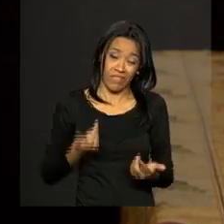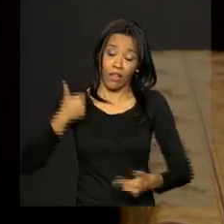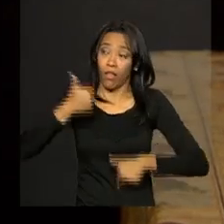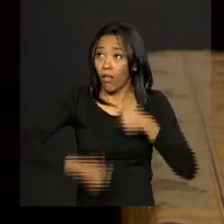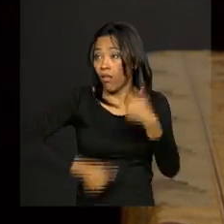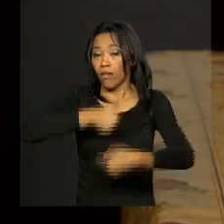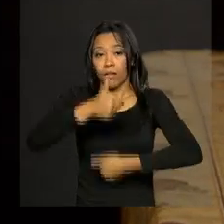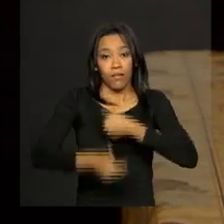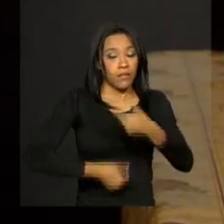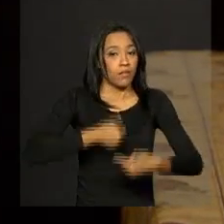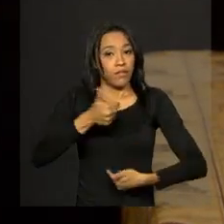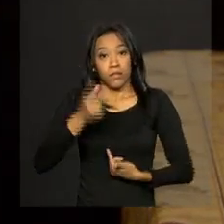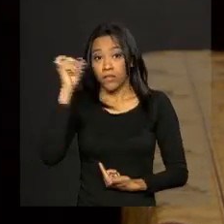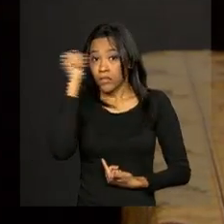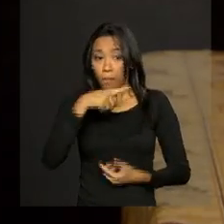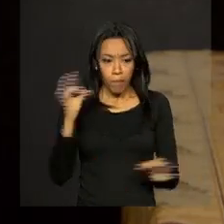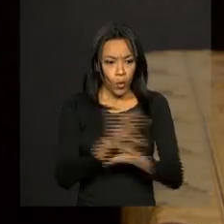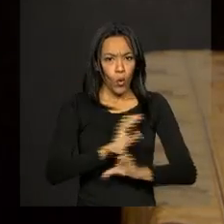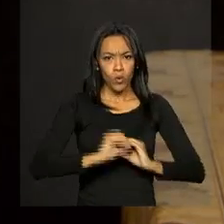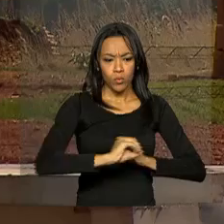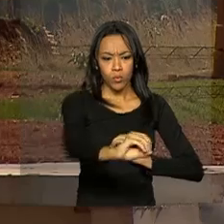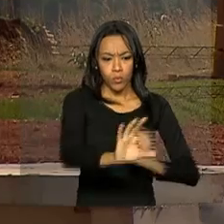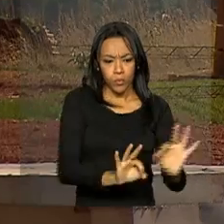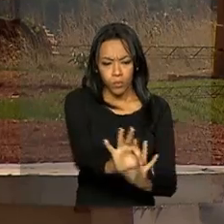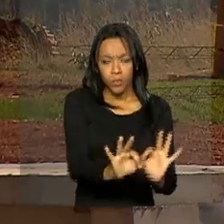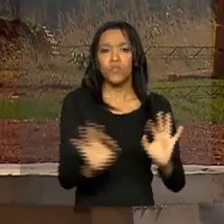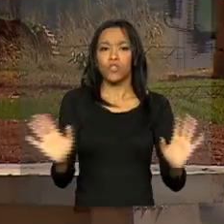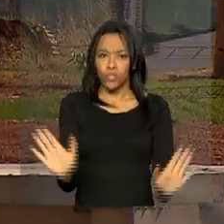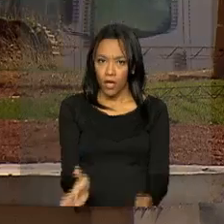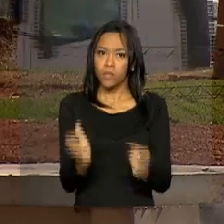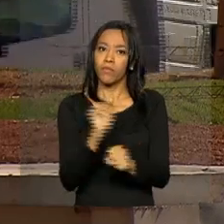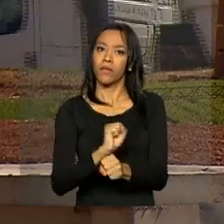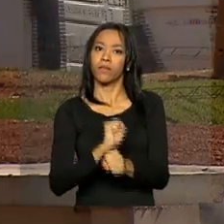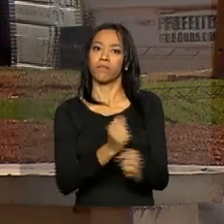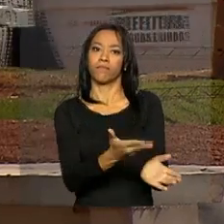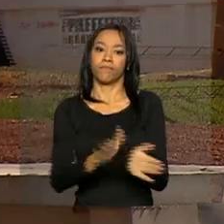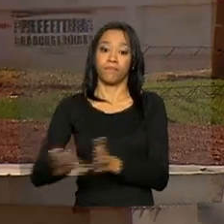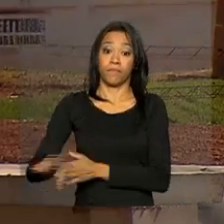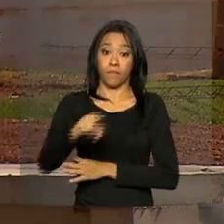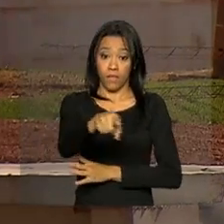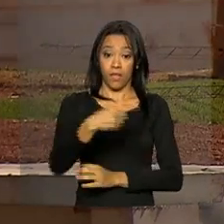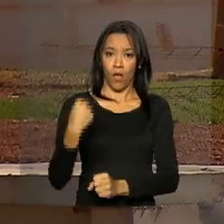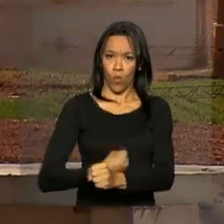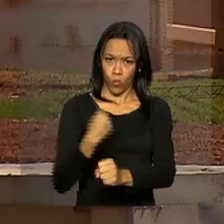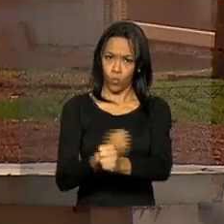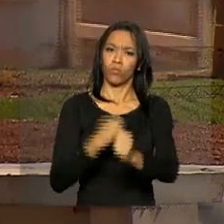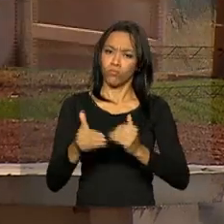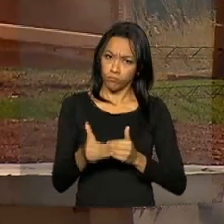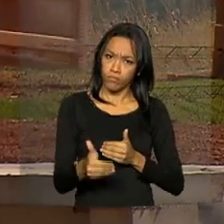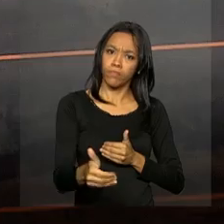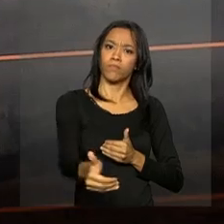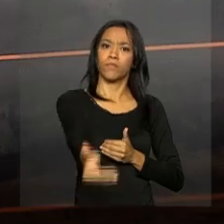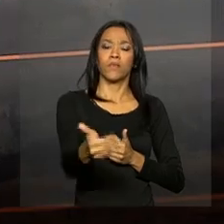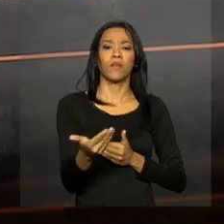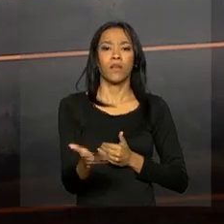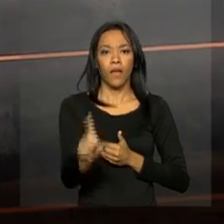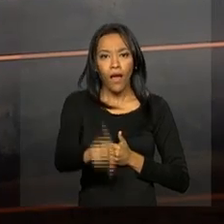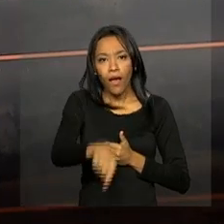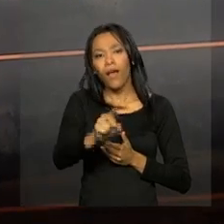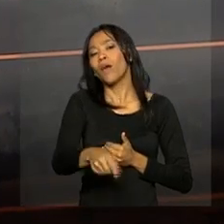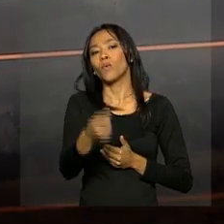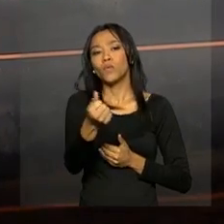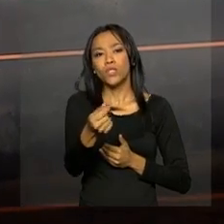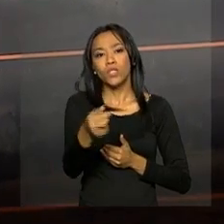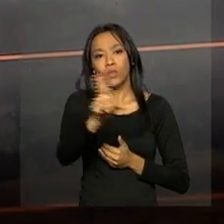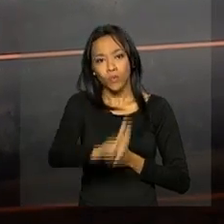transtorno muito grande. A minha instalação já está pronta, esperando o esgoto. A rede coletora está em construção pelo município com recursos do Programa de